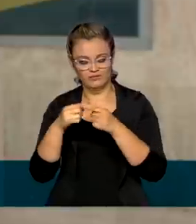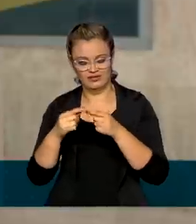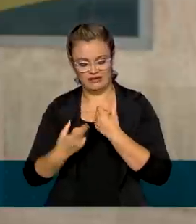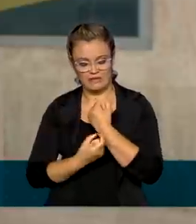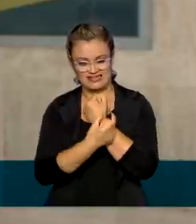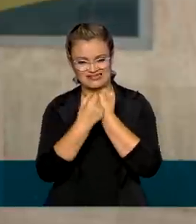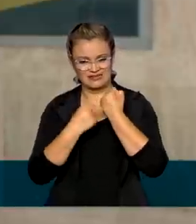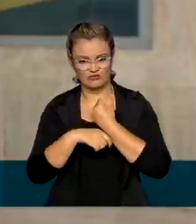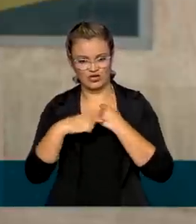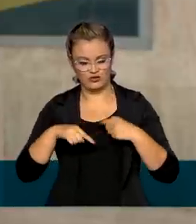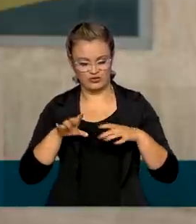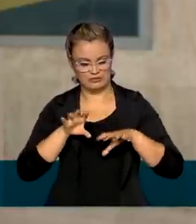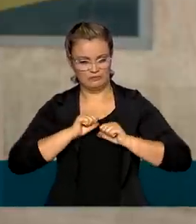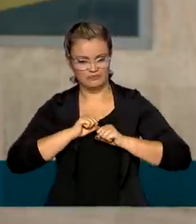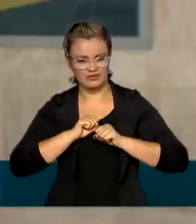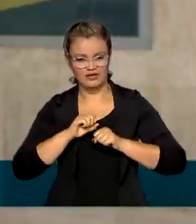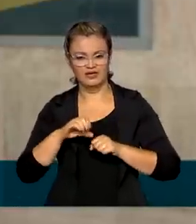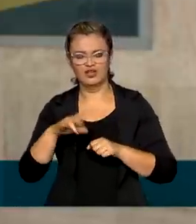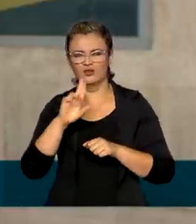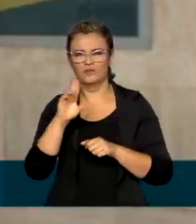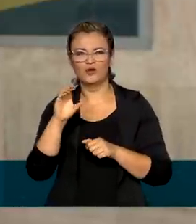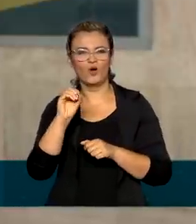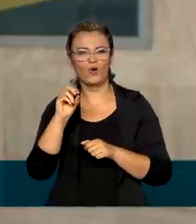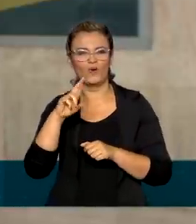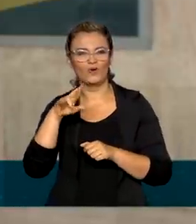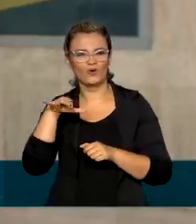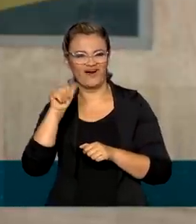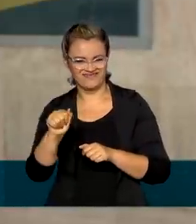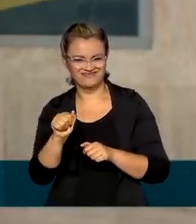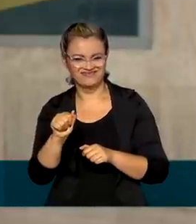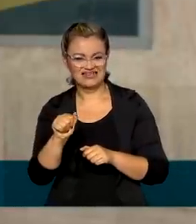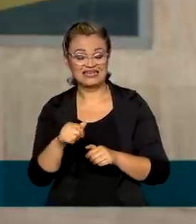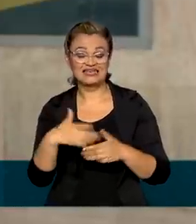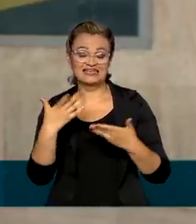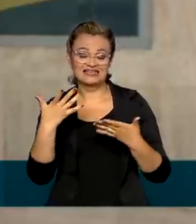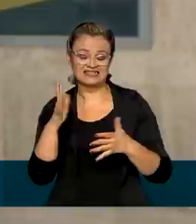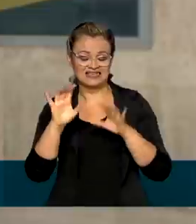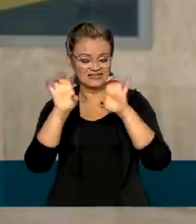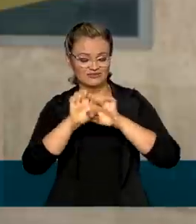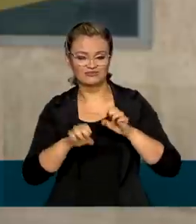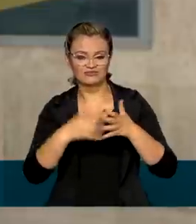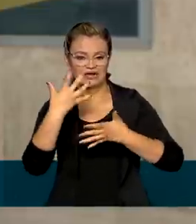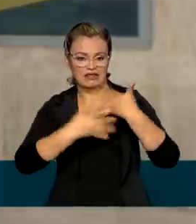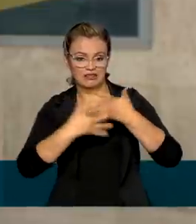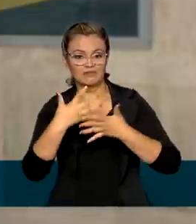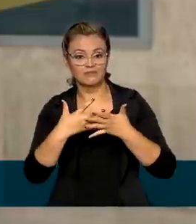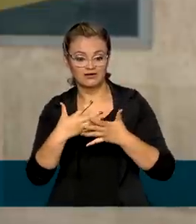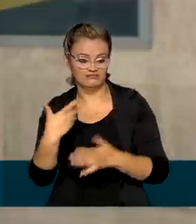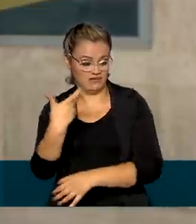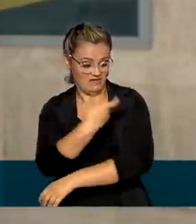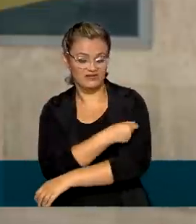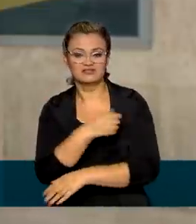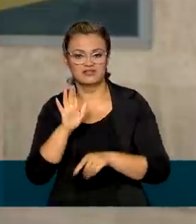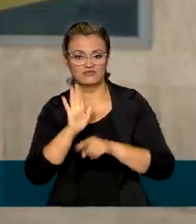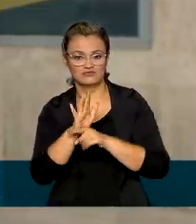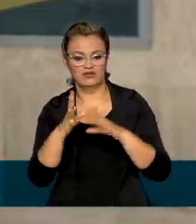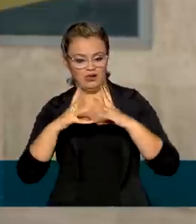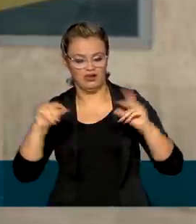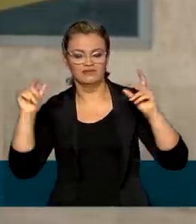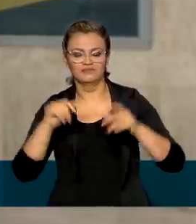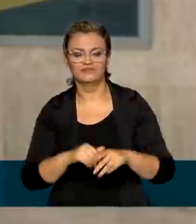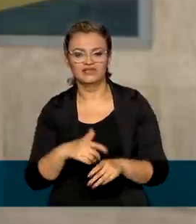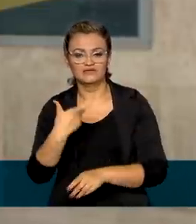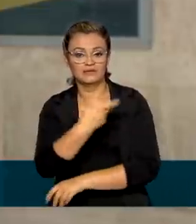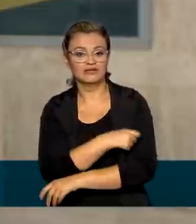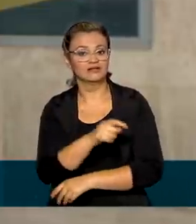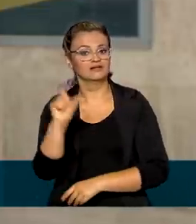células e à chamada coroa. Na prática, isso impede o funcionamento dessa estrutura. A vacina SCB é aplicada em